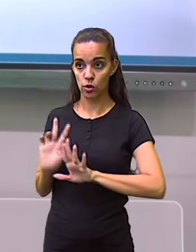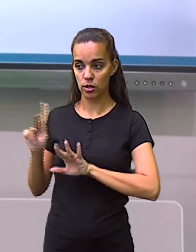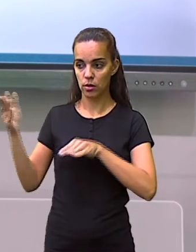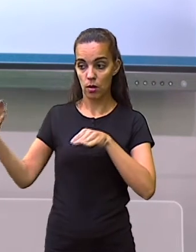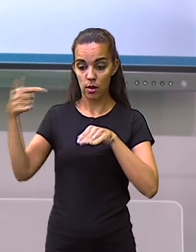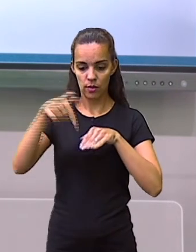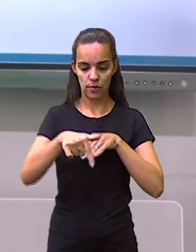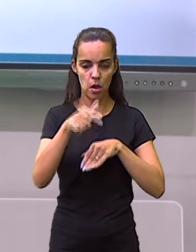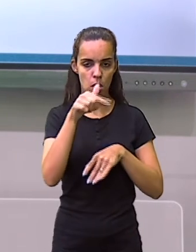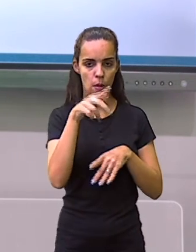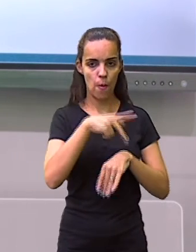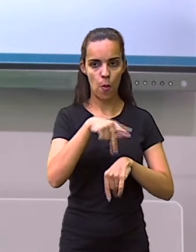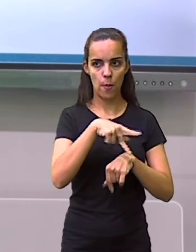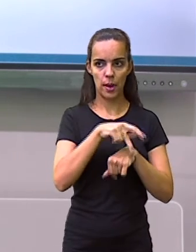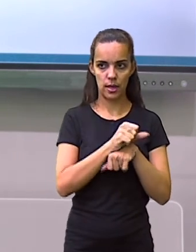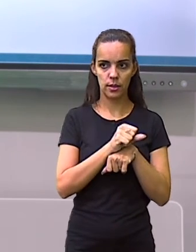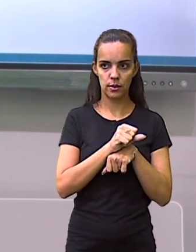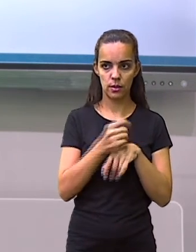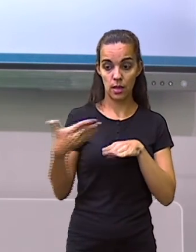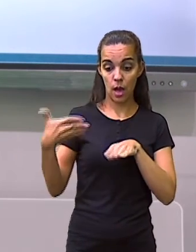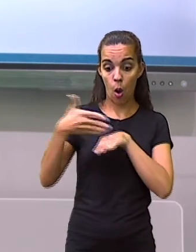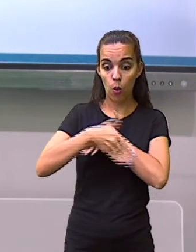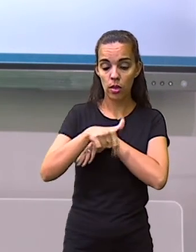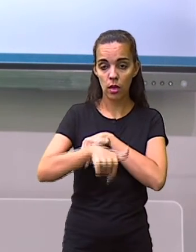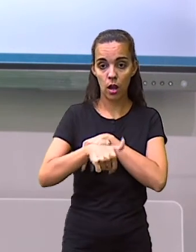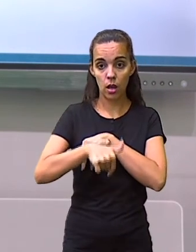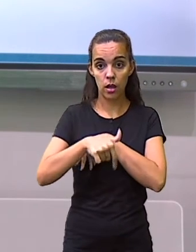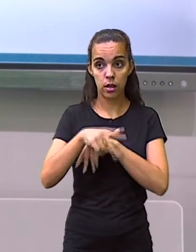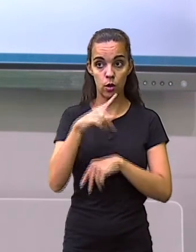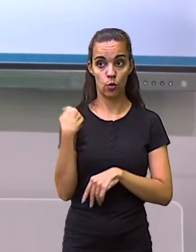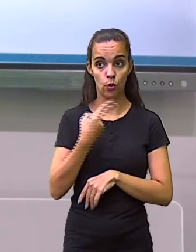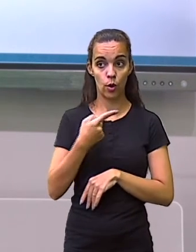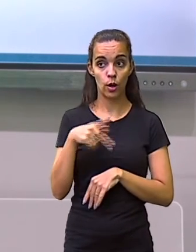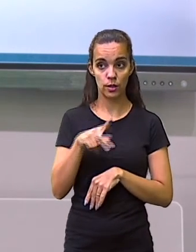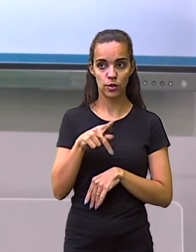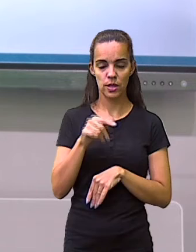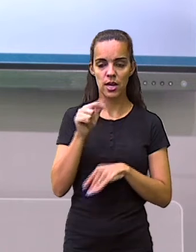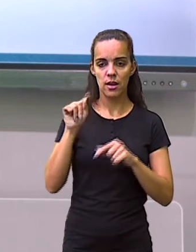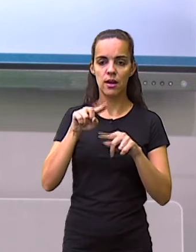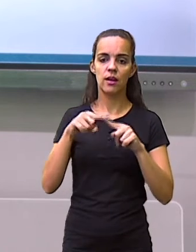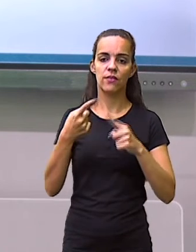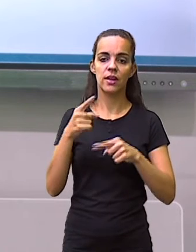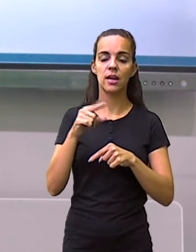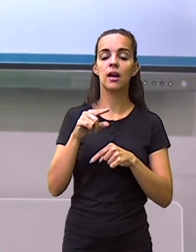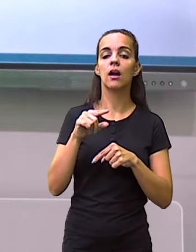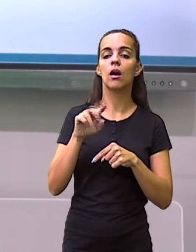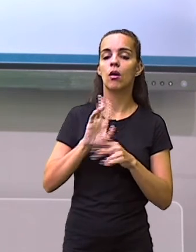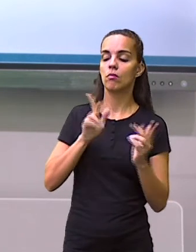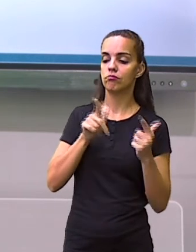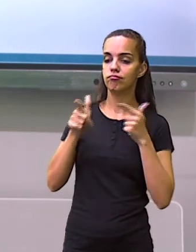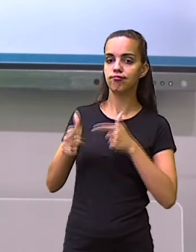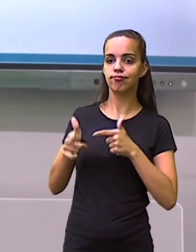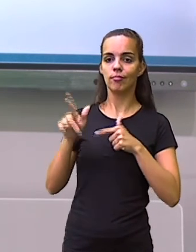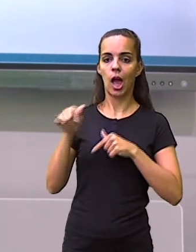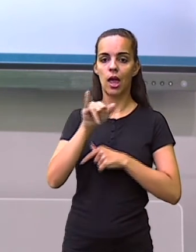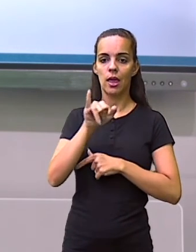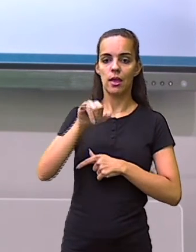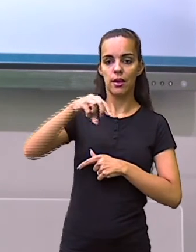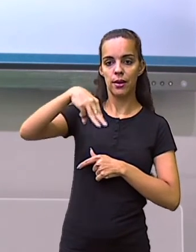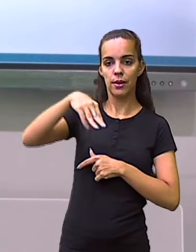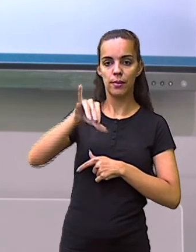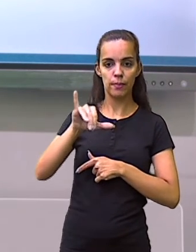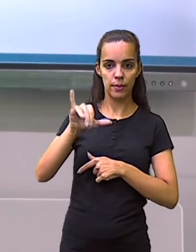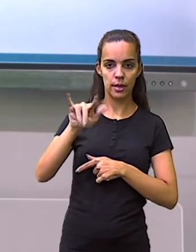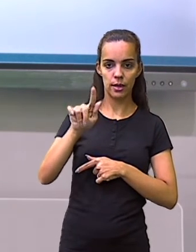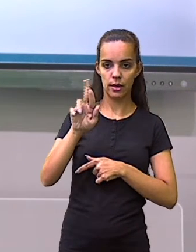o nosso país, ao entrar no nosso país, ele é um imigrante. Já quando eu estou no meu país de